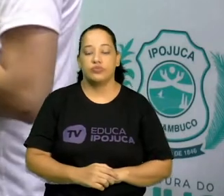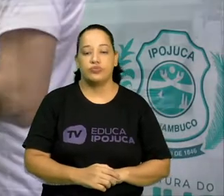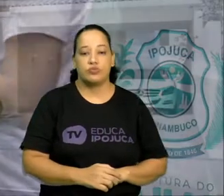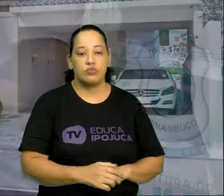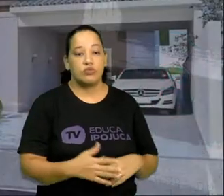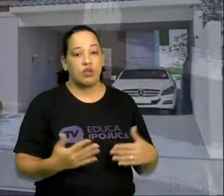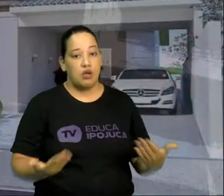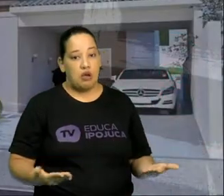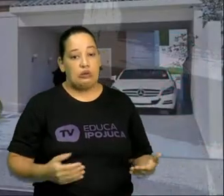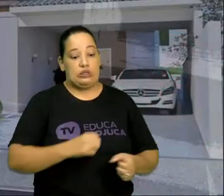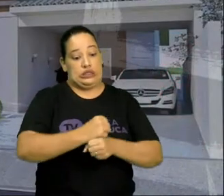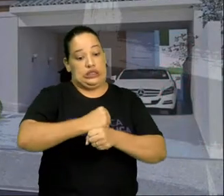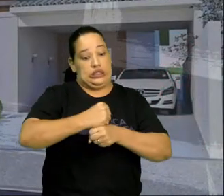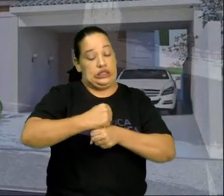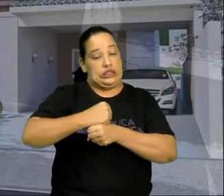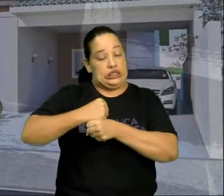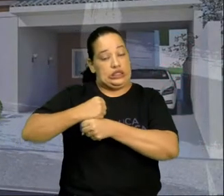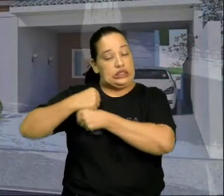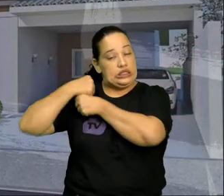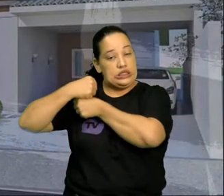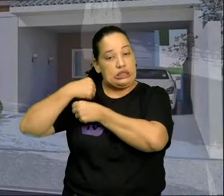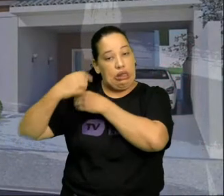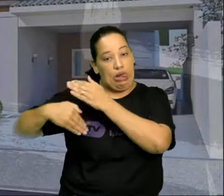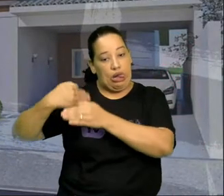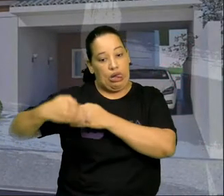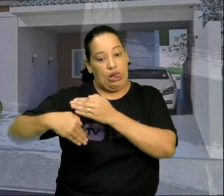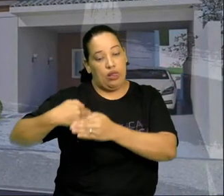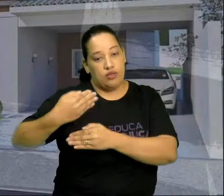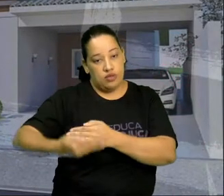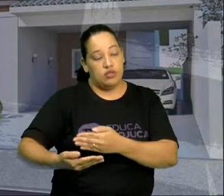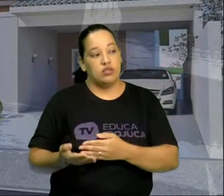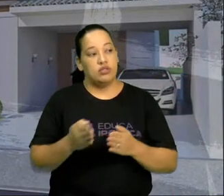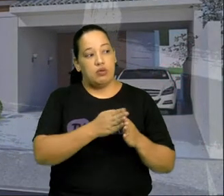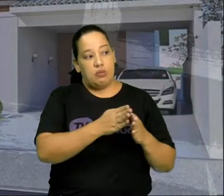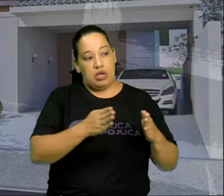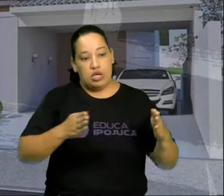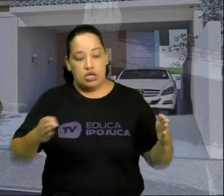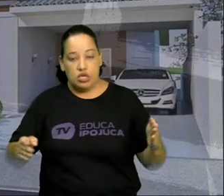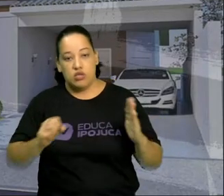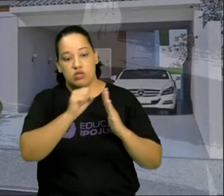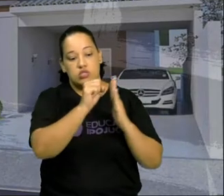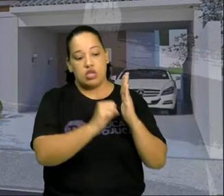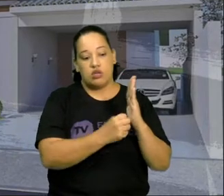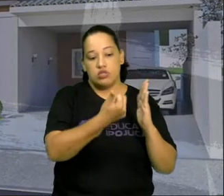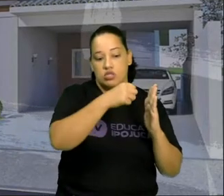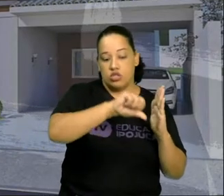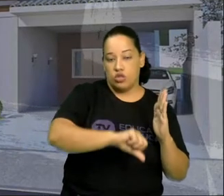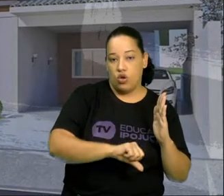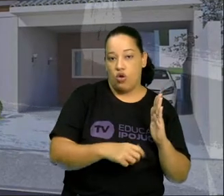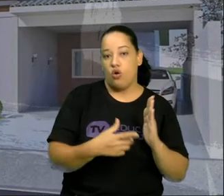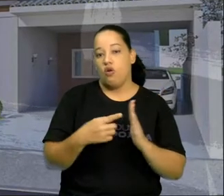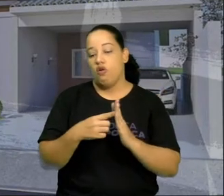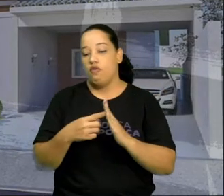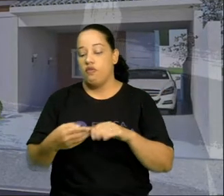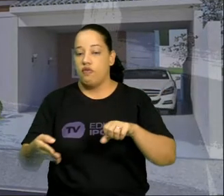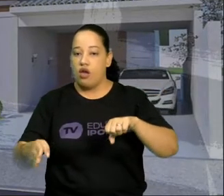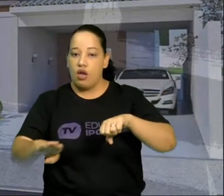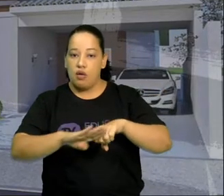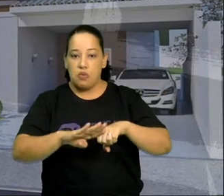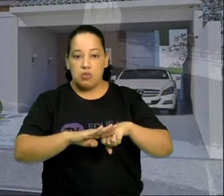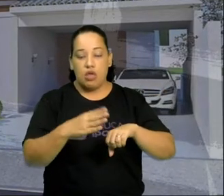Milênios de evolução. Aqui nós temos, por exemplo, o neoclássico, que já é século XIX. Aqui a gente tem a arquitetura moderna,